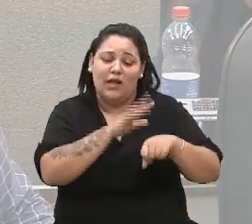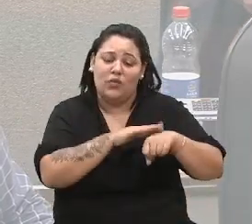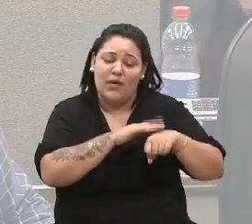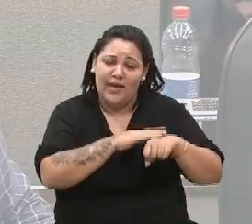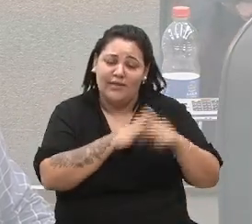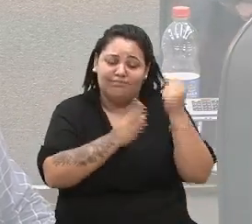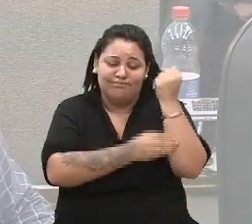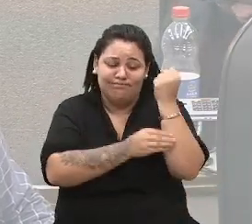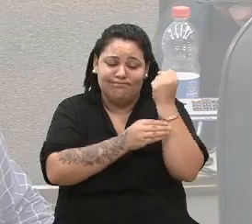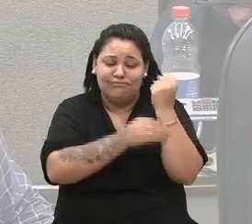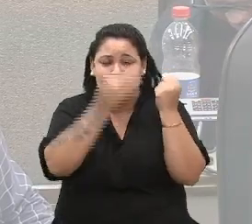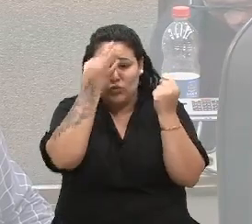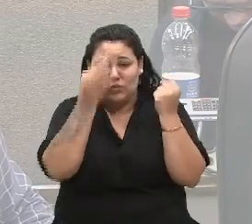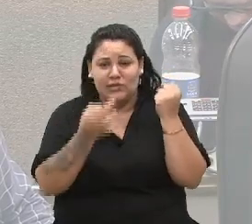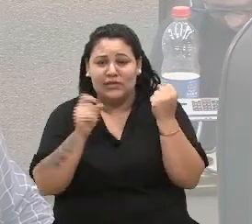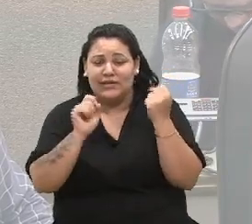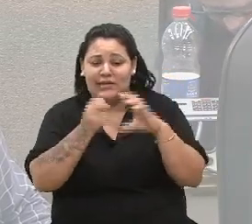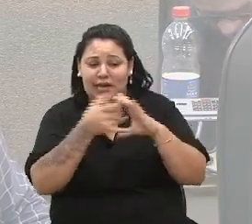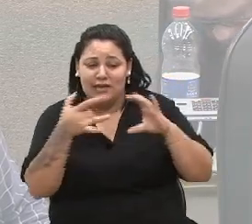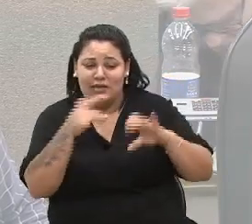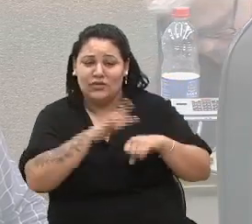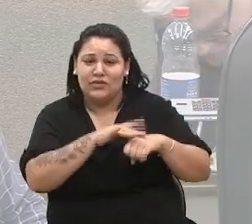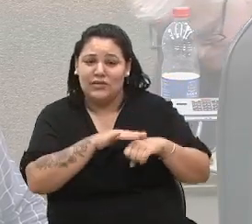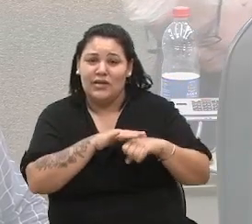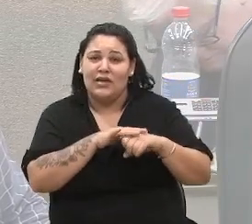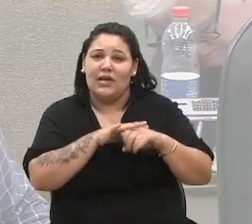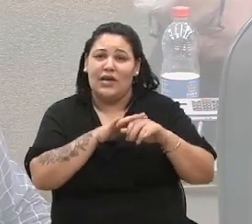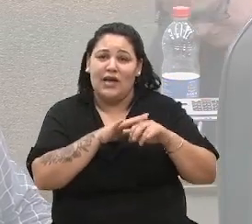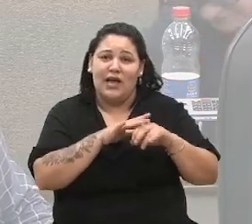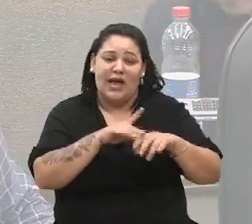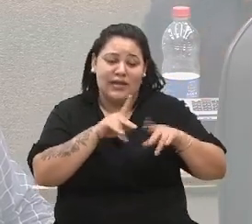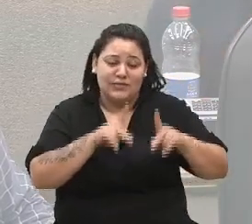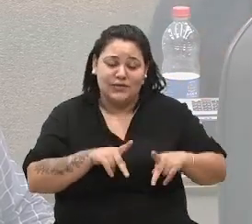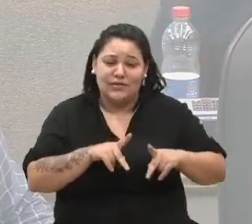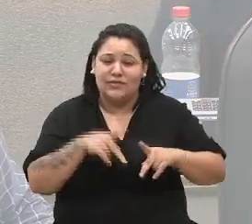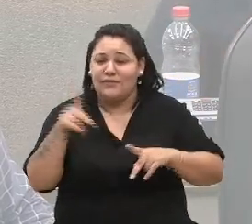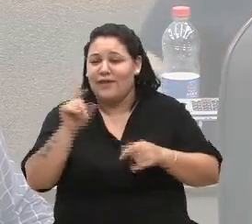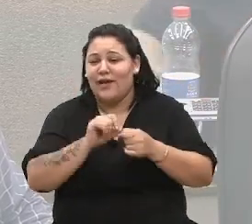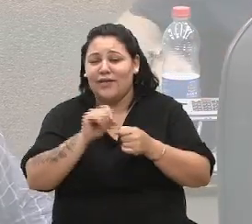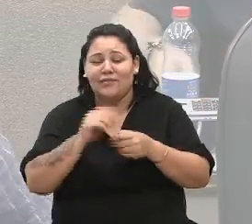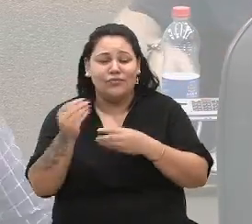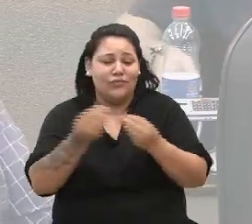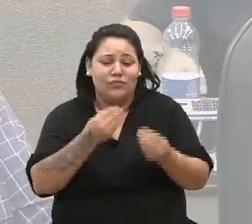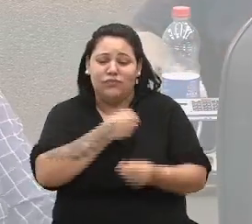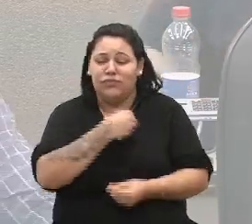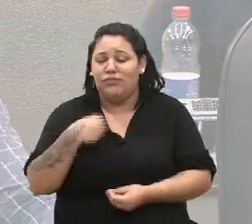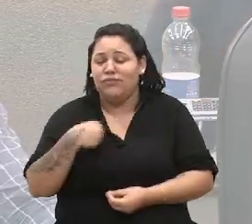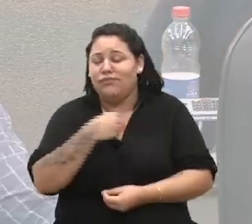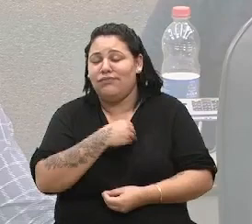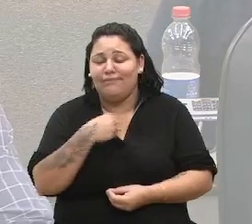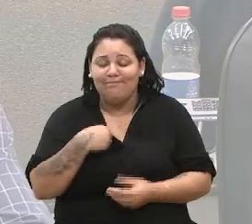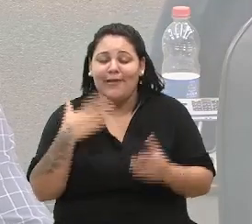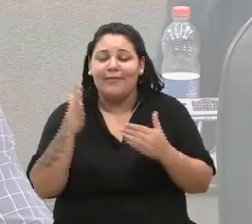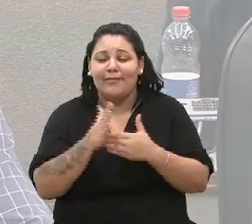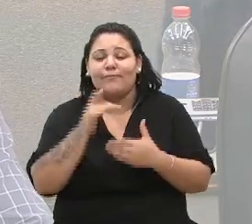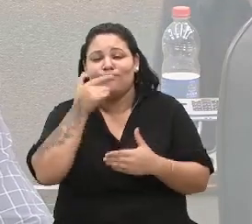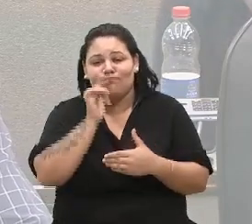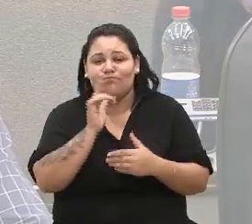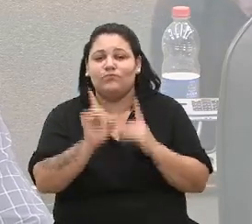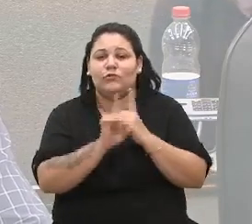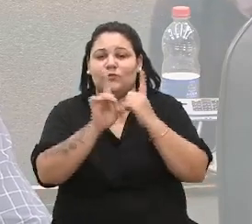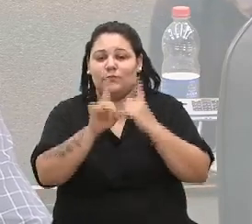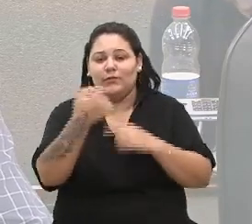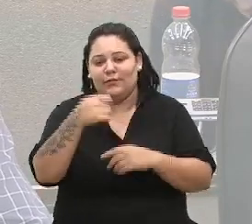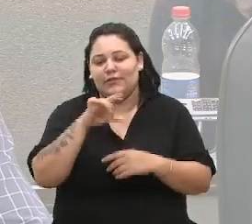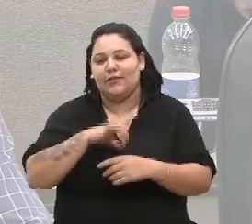compreender de fato, as pessoas acabam perambulando por uma série de médicos, até terem o diagnóstico e precisam de uma